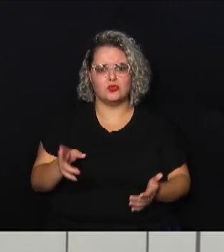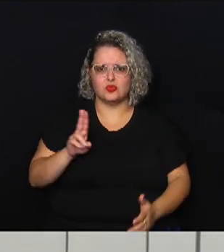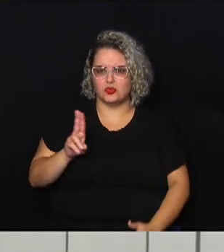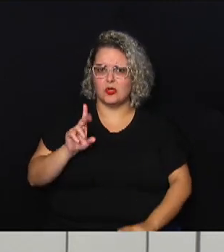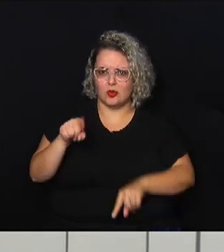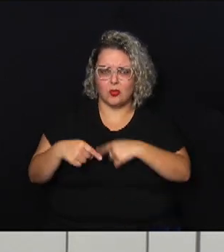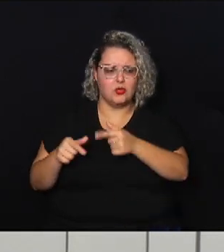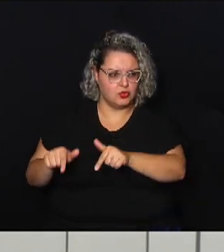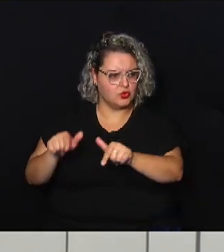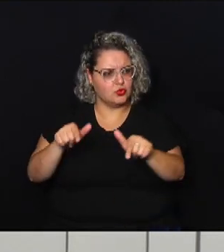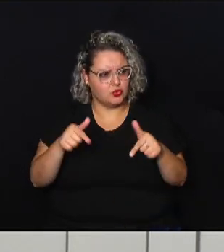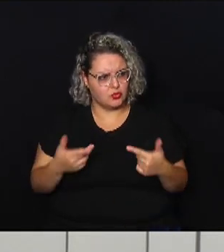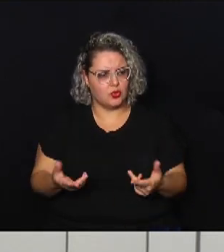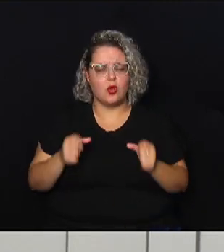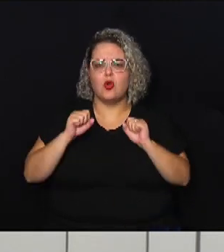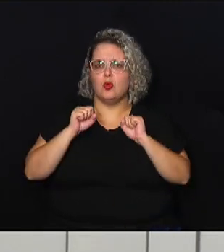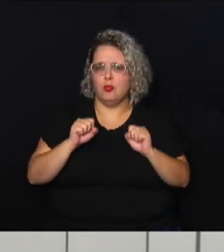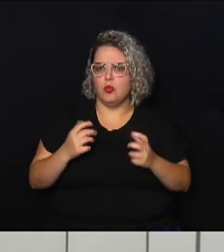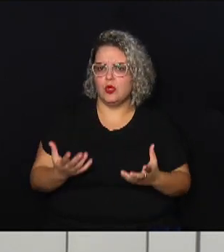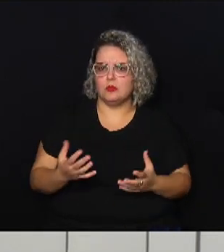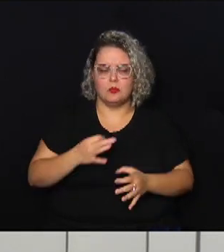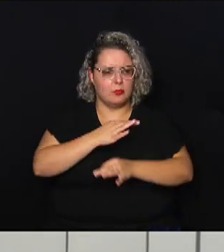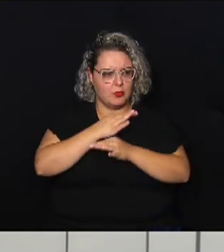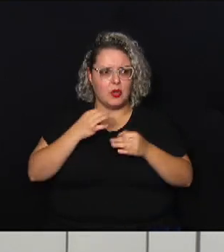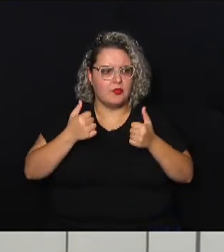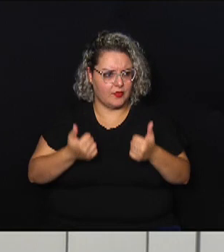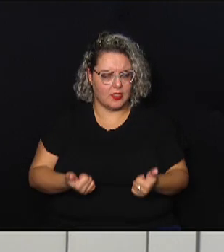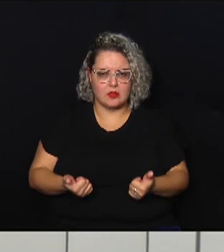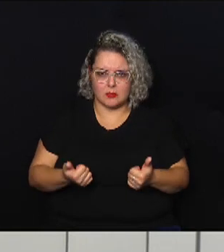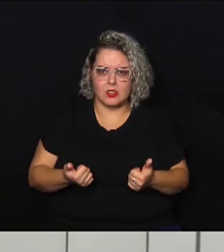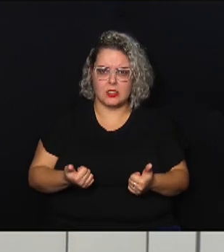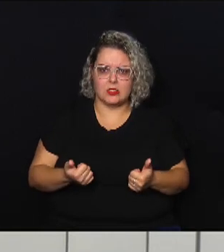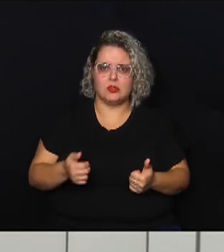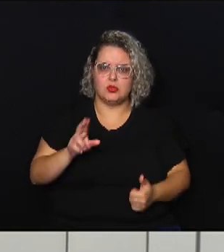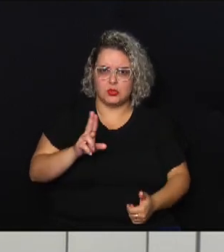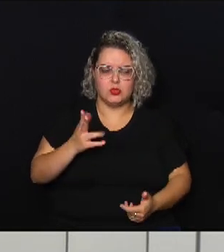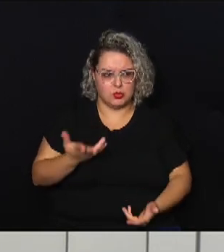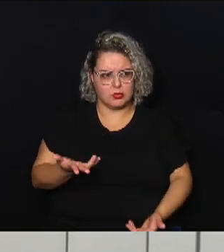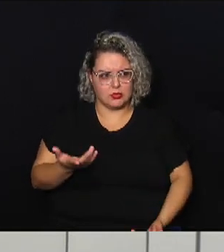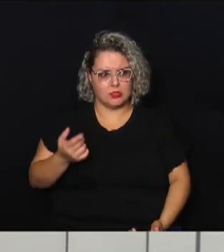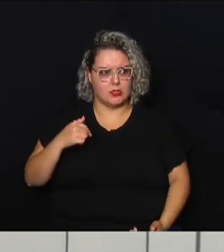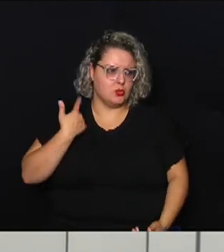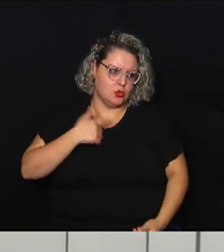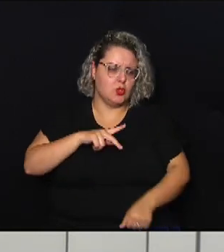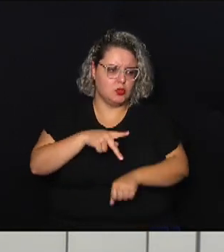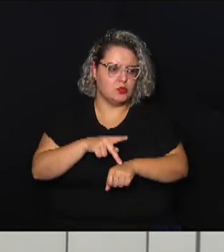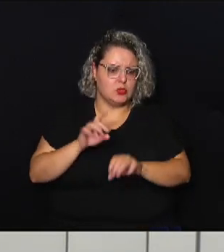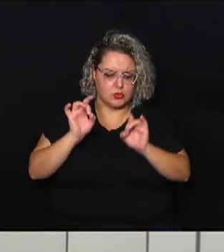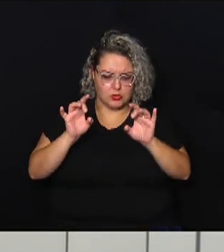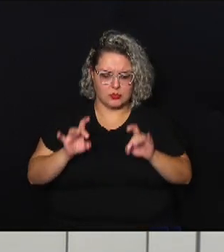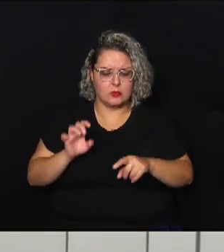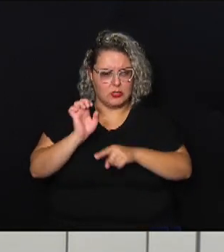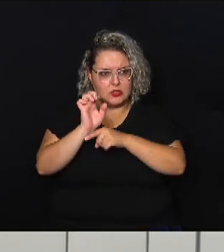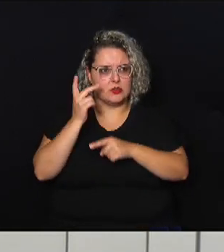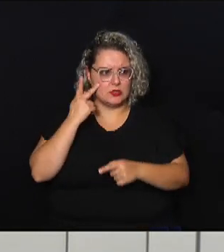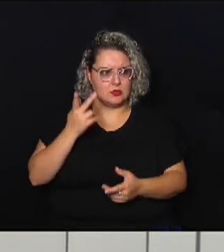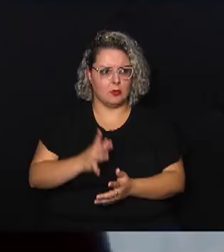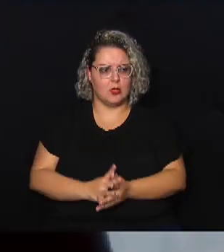outras localidades que poderiam perfeitamente ser também implantados aqui no nosso país em especial no estado de São Paulo